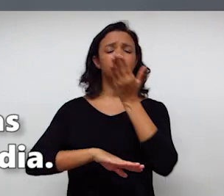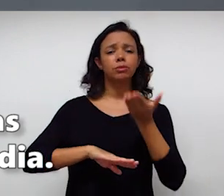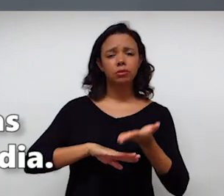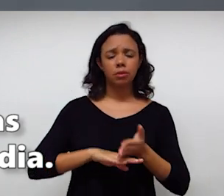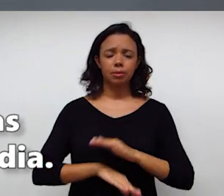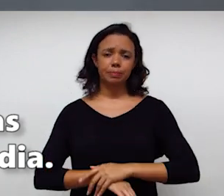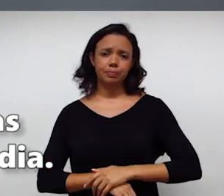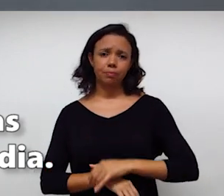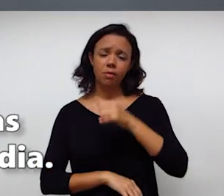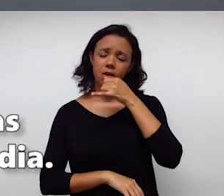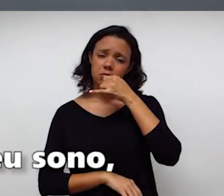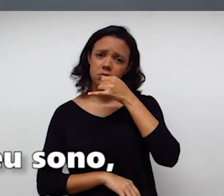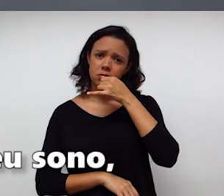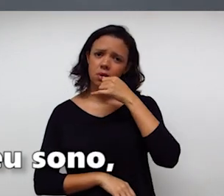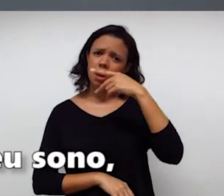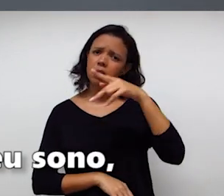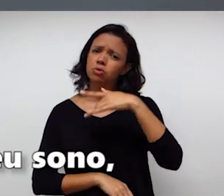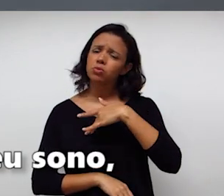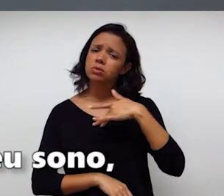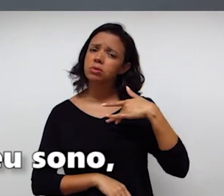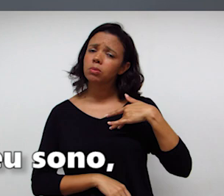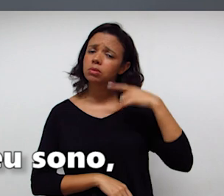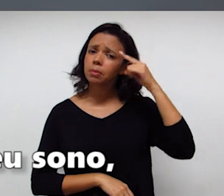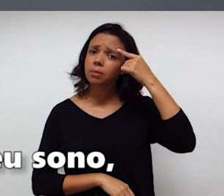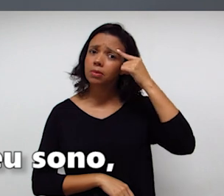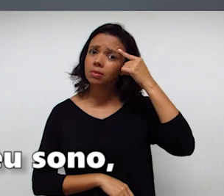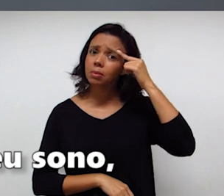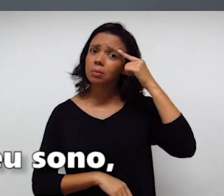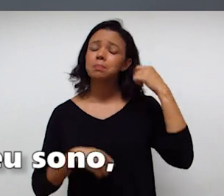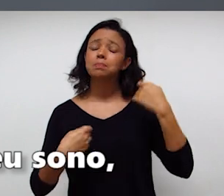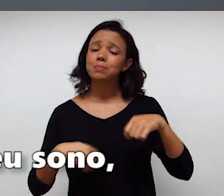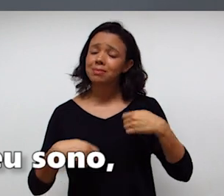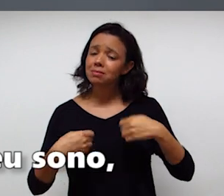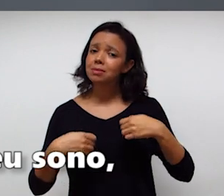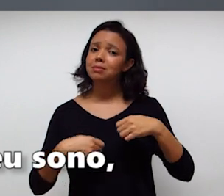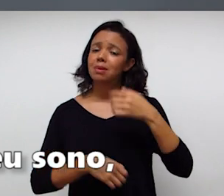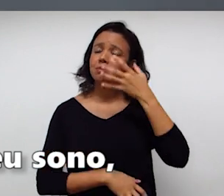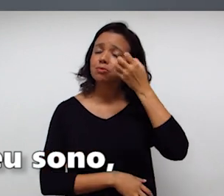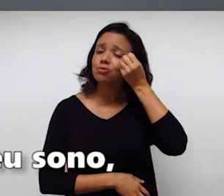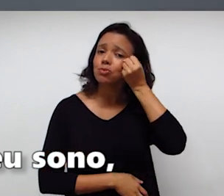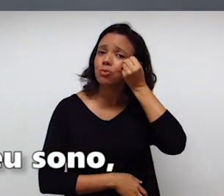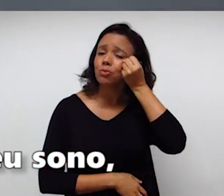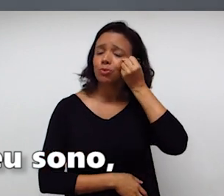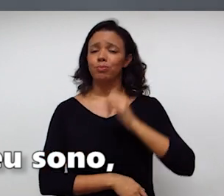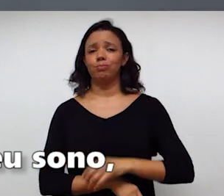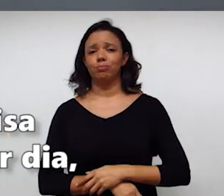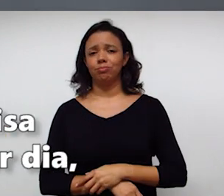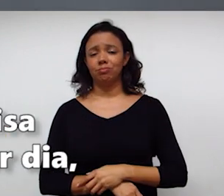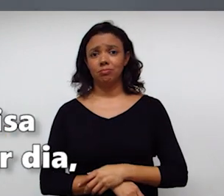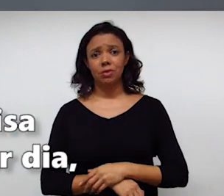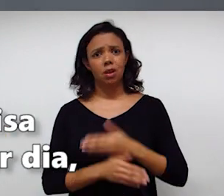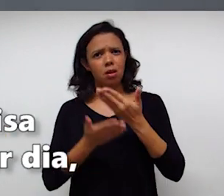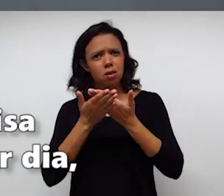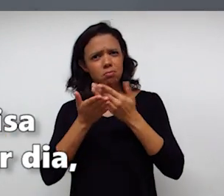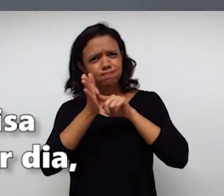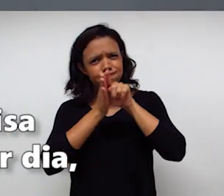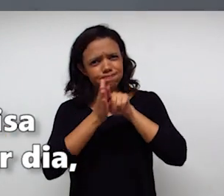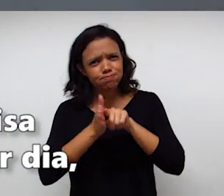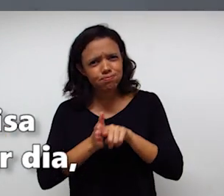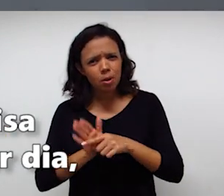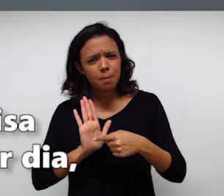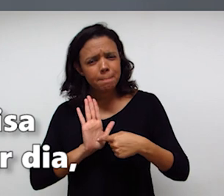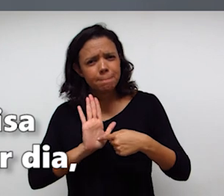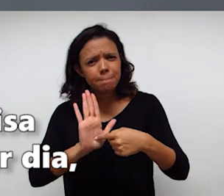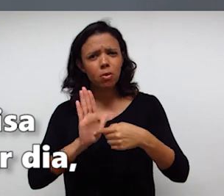durante o seu dia. Por exemplo, a sua saúde mental, ela depende do seu sono. Estudos apontam